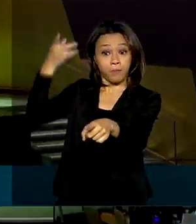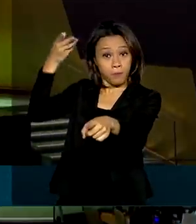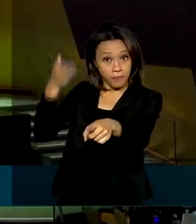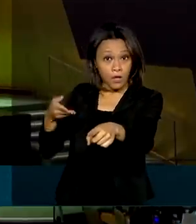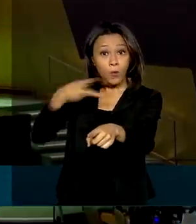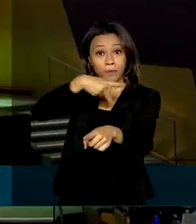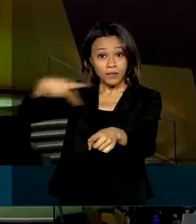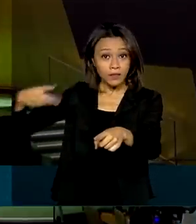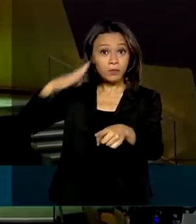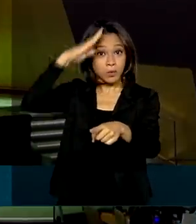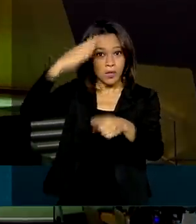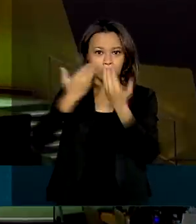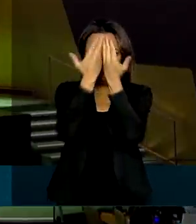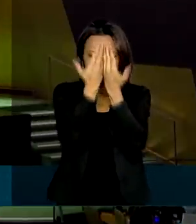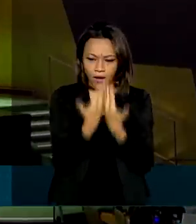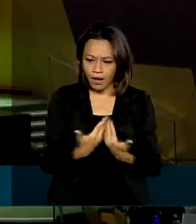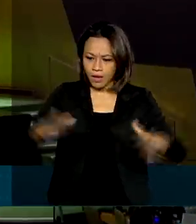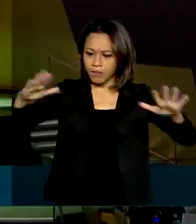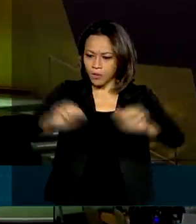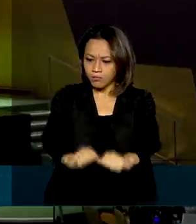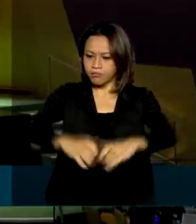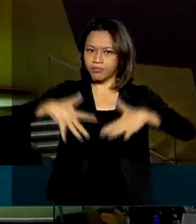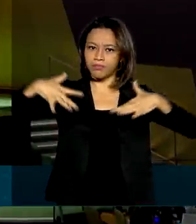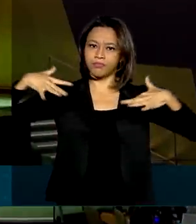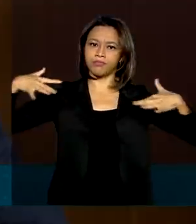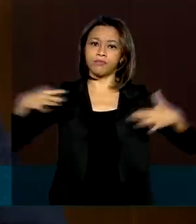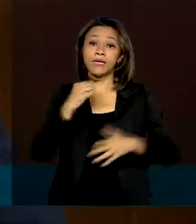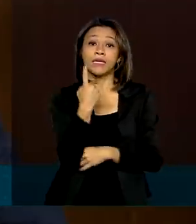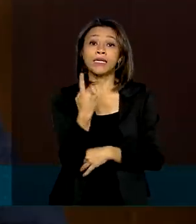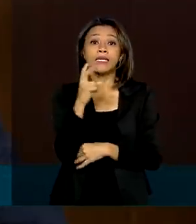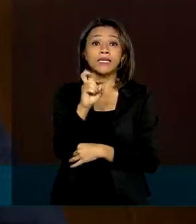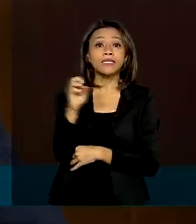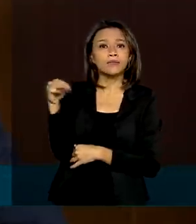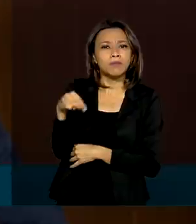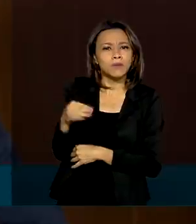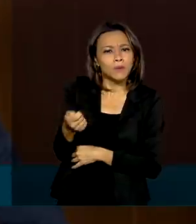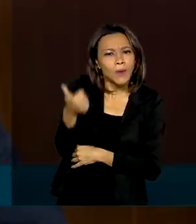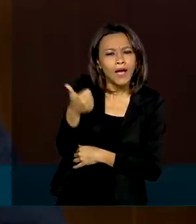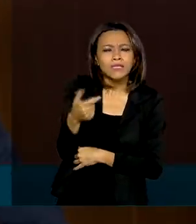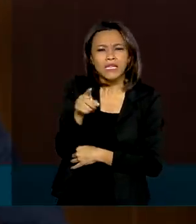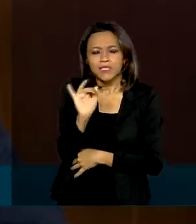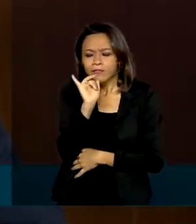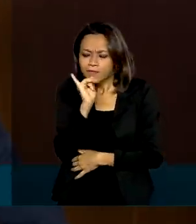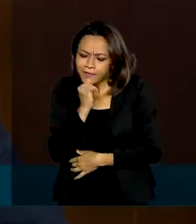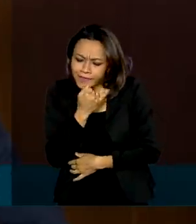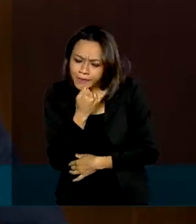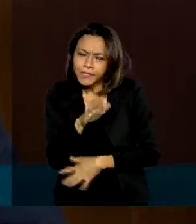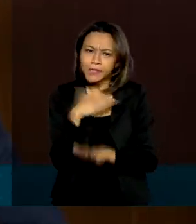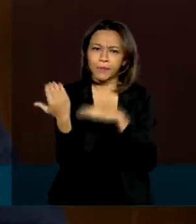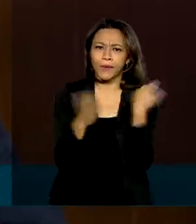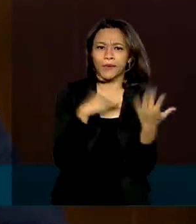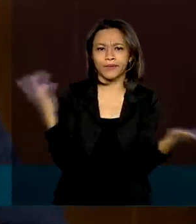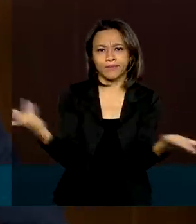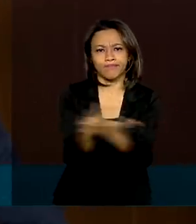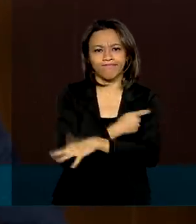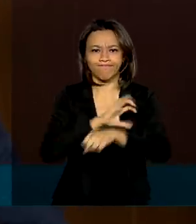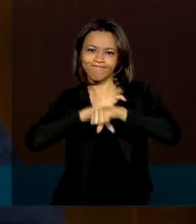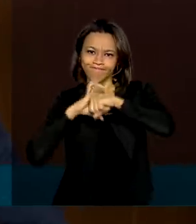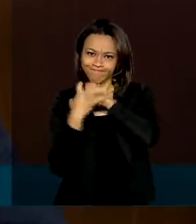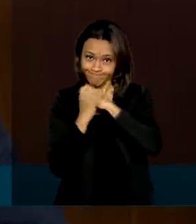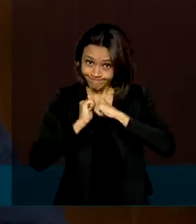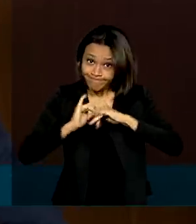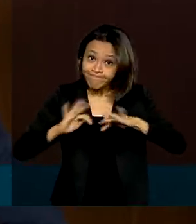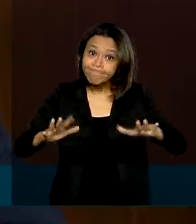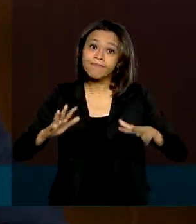abriu os debates. Em quase 15 minutos de fala, ele lamentou as mortes provocadas pelo novo coronavírus